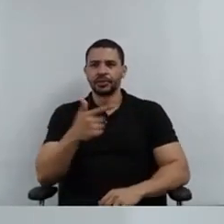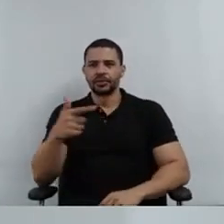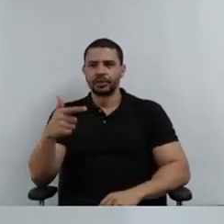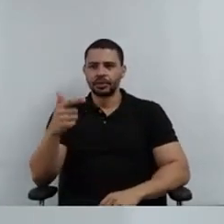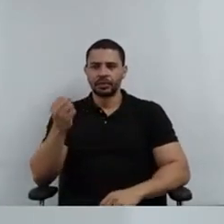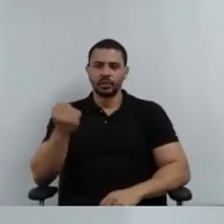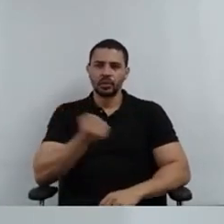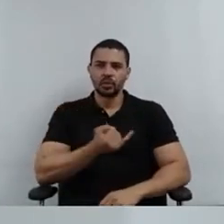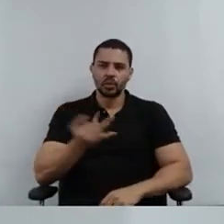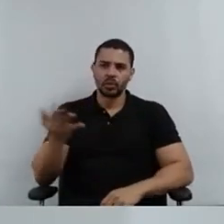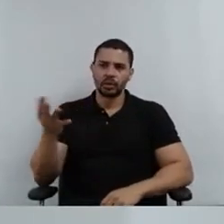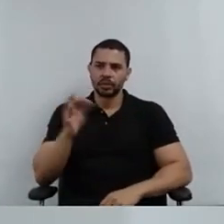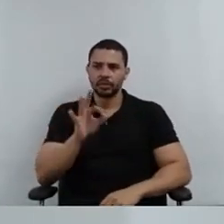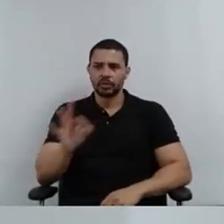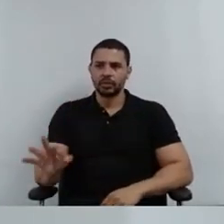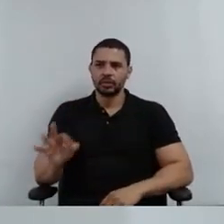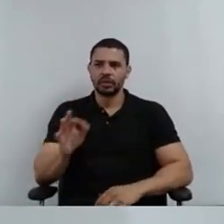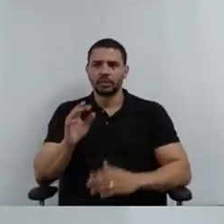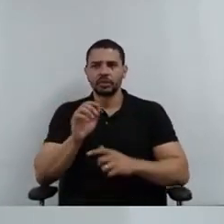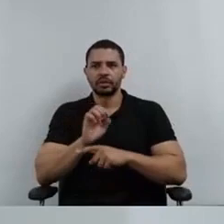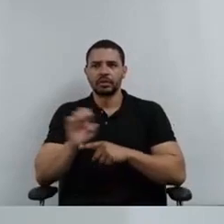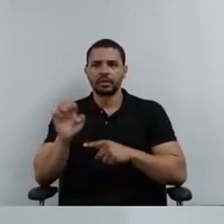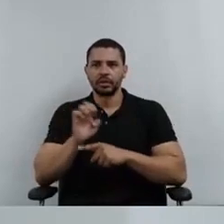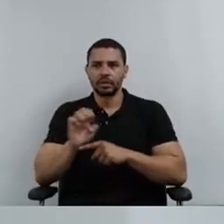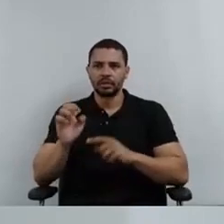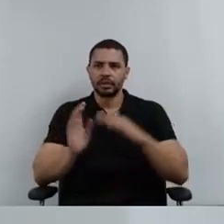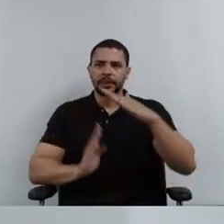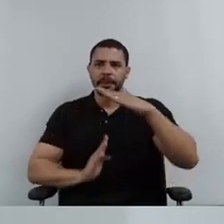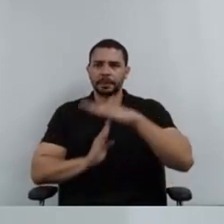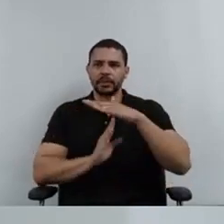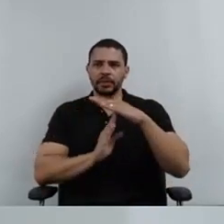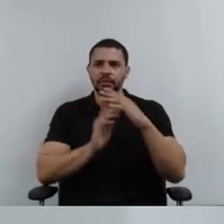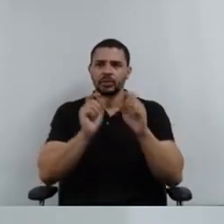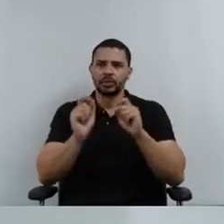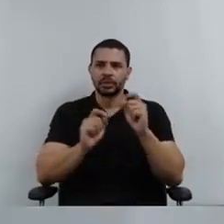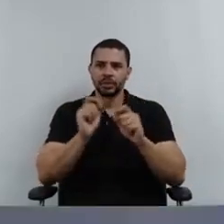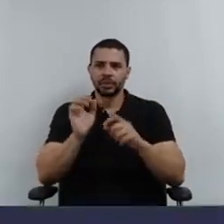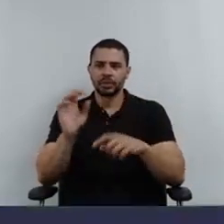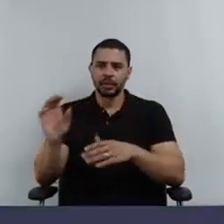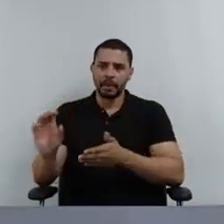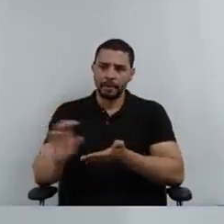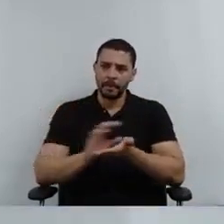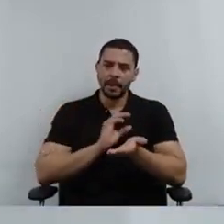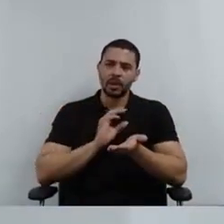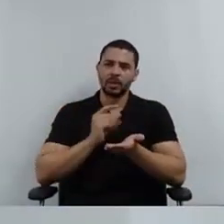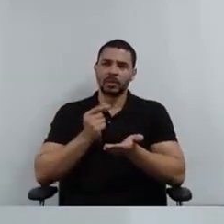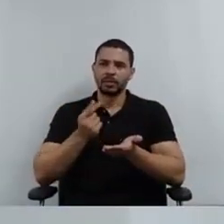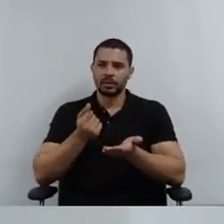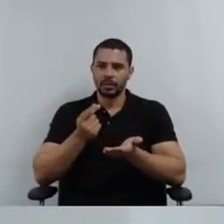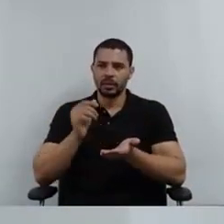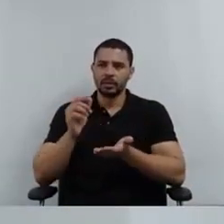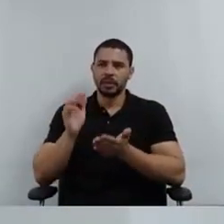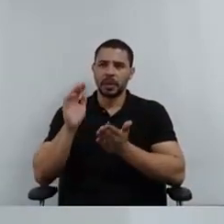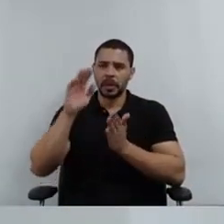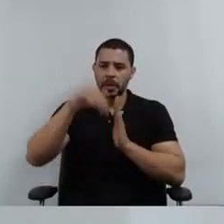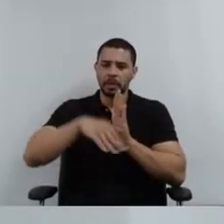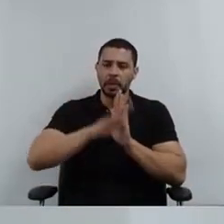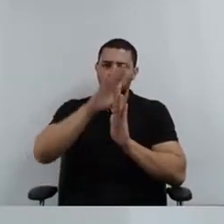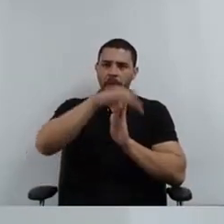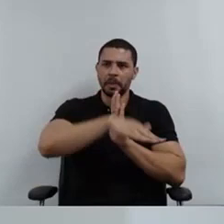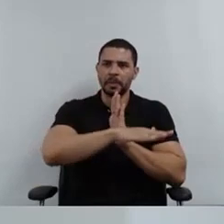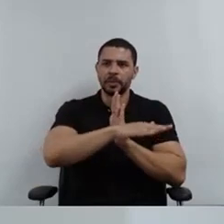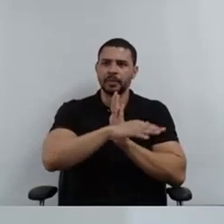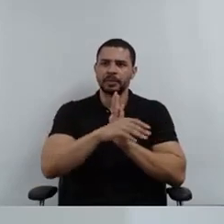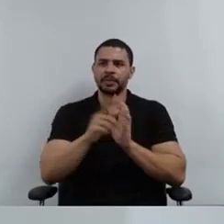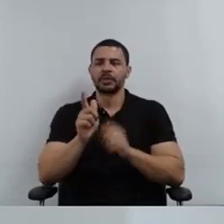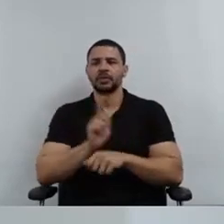orçamento anual do Estado, o que limita a expectativa de recursos, uma vez que o FAG é flutuante. E a realidade das últimas gestões